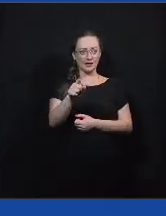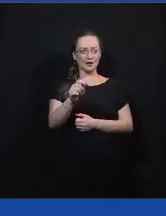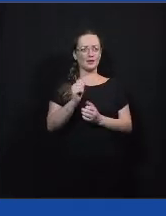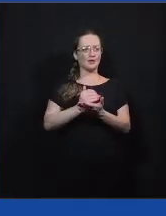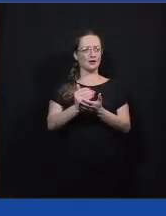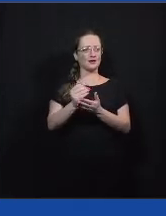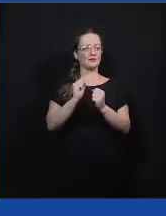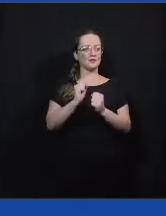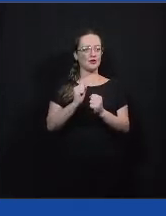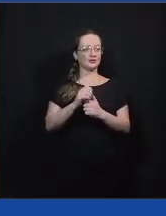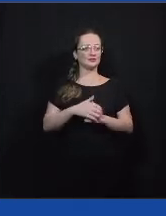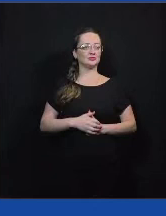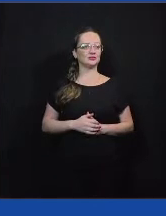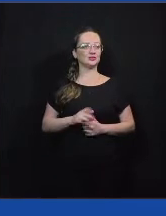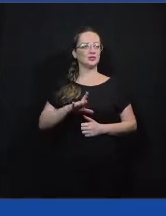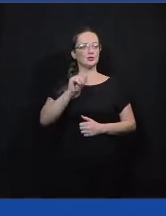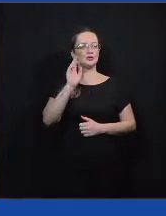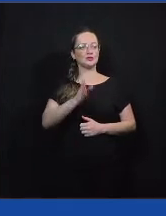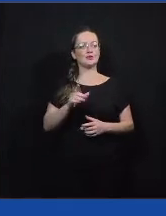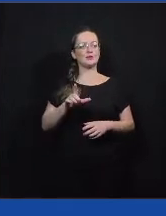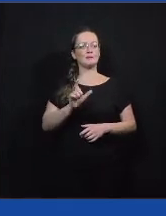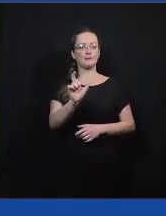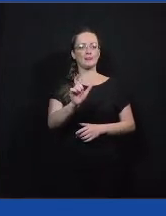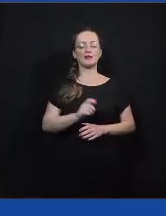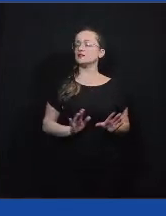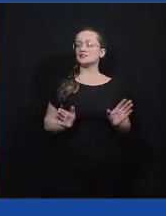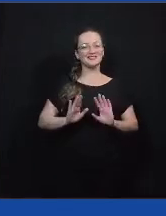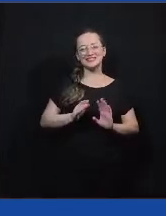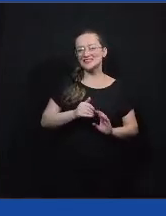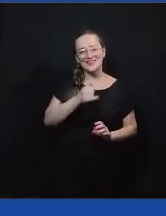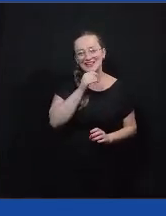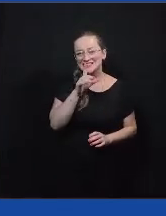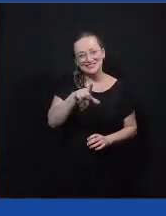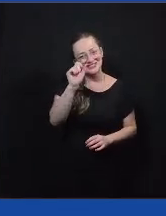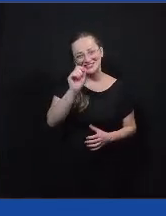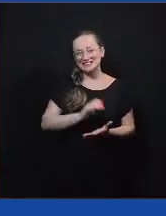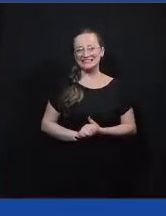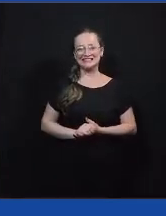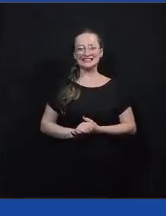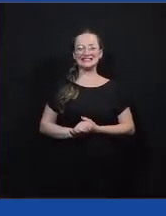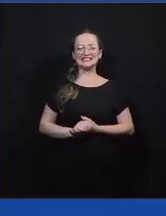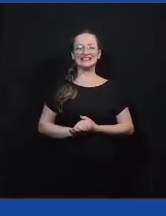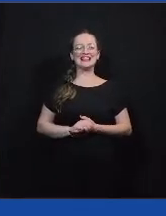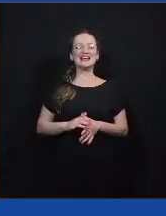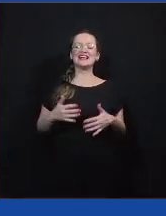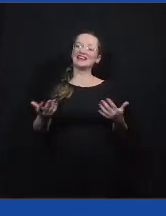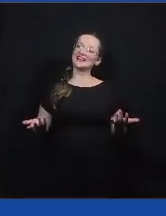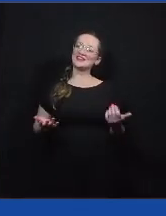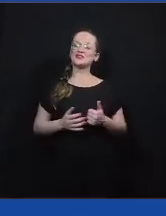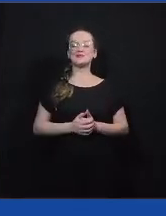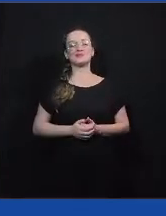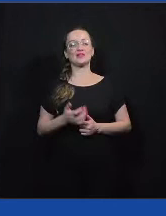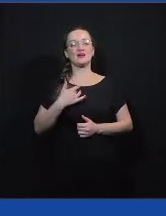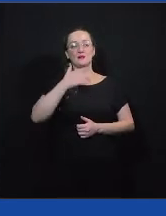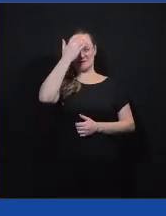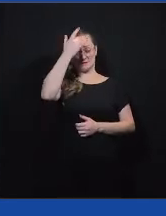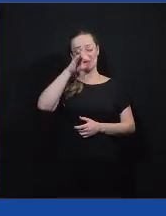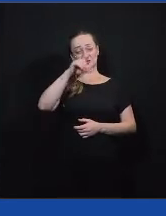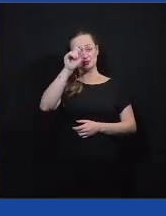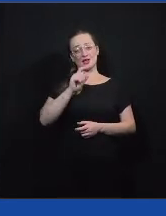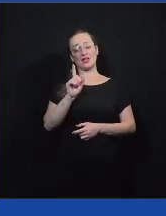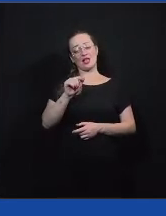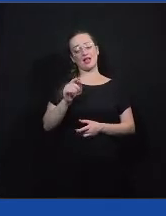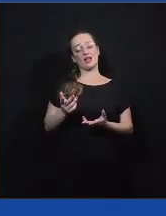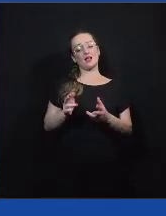Já escolheu a sua? É... Não, não escolhi. Mas... É... Bom, a mais fácil de escolher é a diversidade,